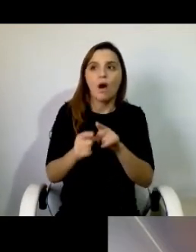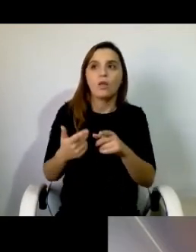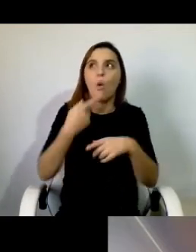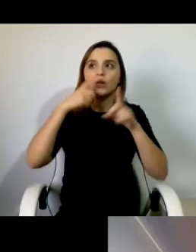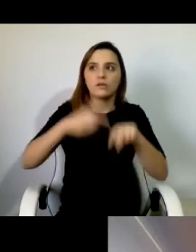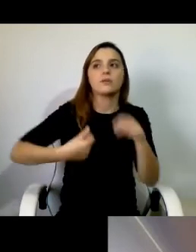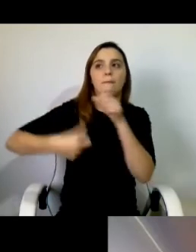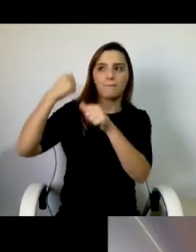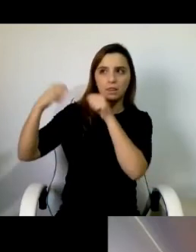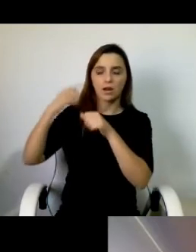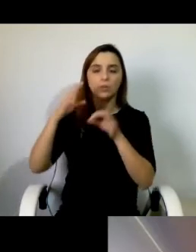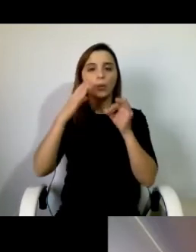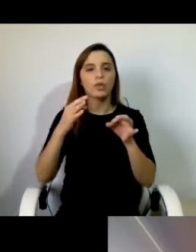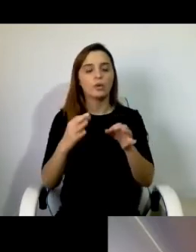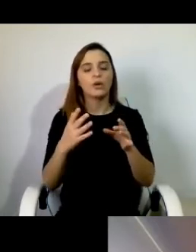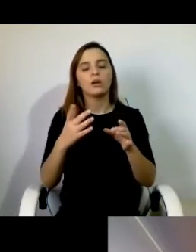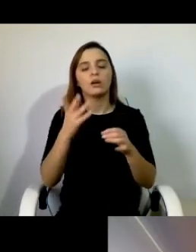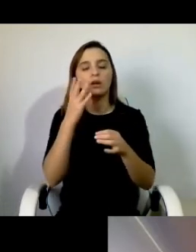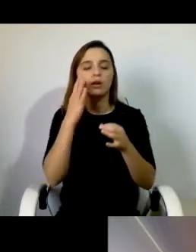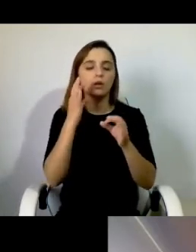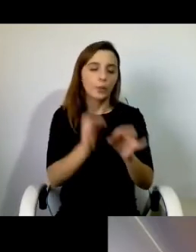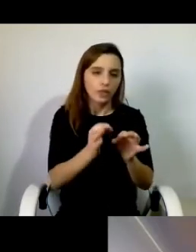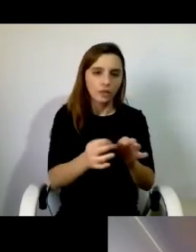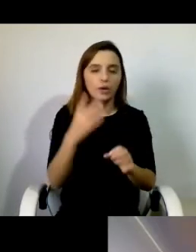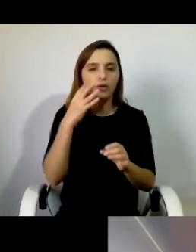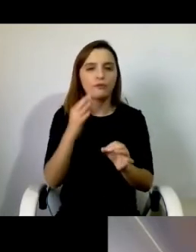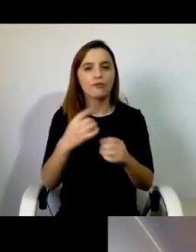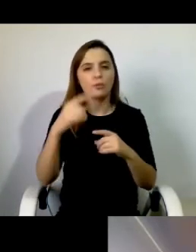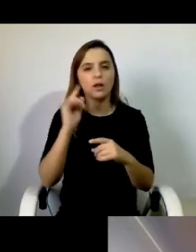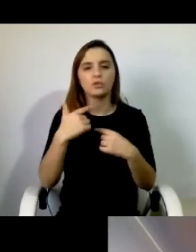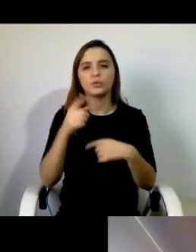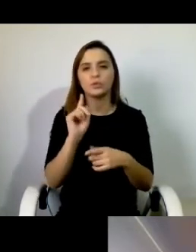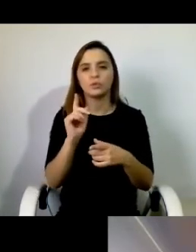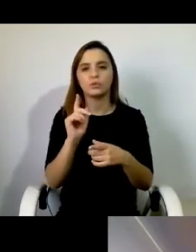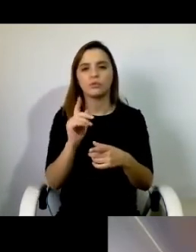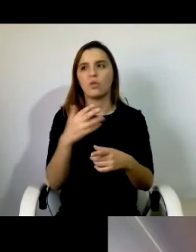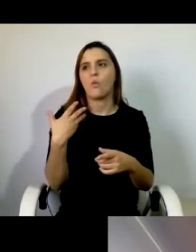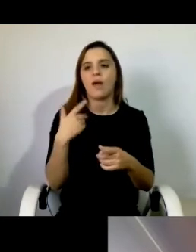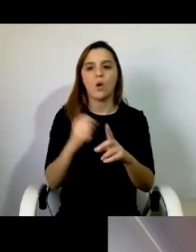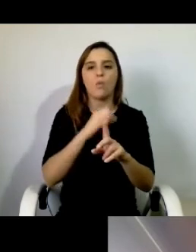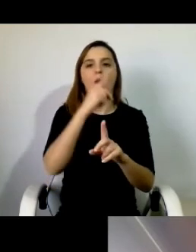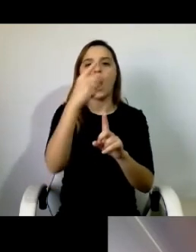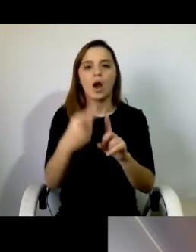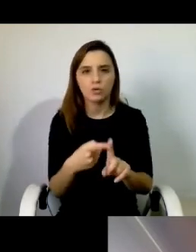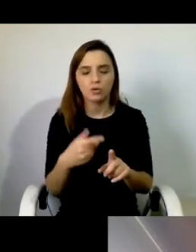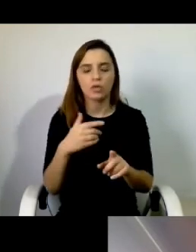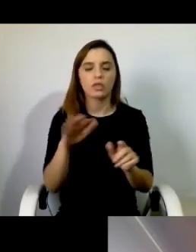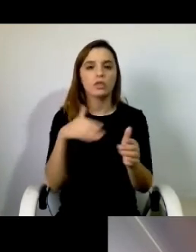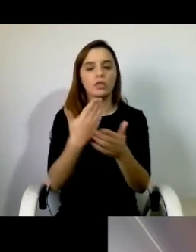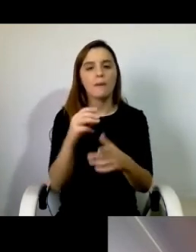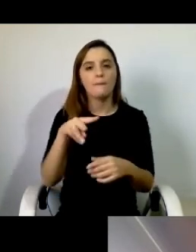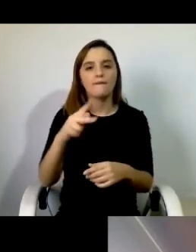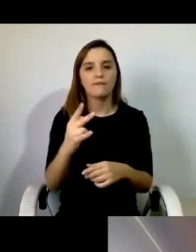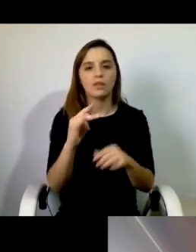informais. Portanto, nós não queremos que daqui a um ano o MAVI termine. Ou melhor, nós queremos que a assistência